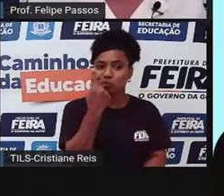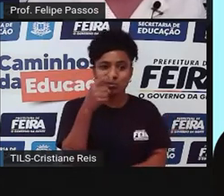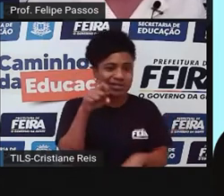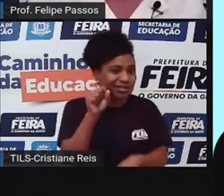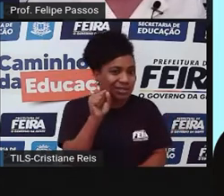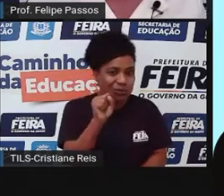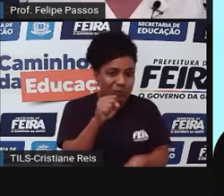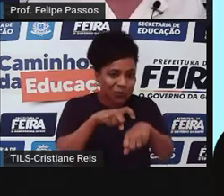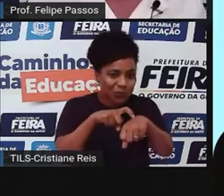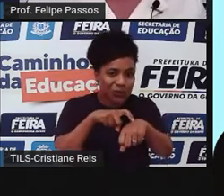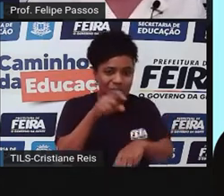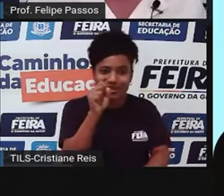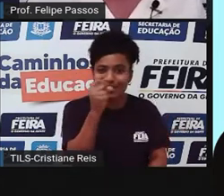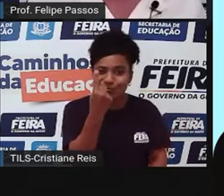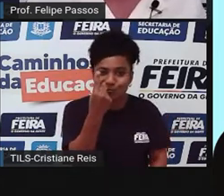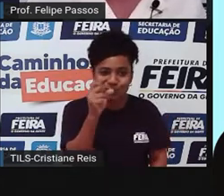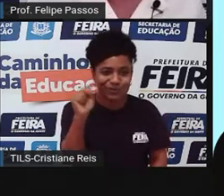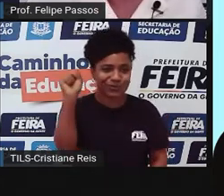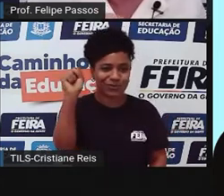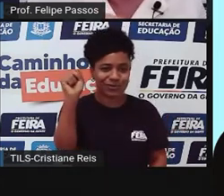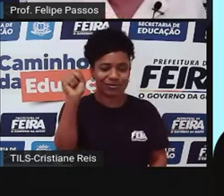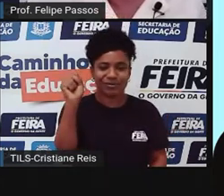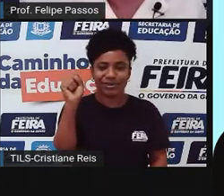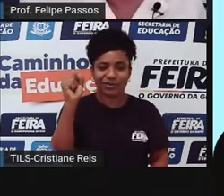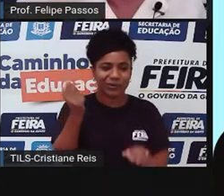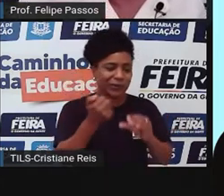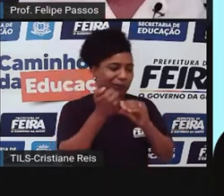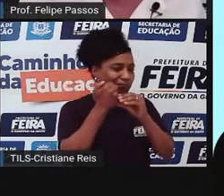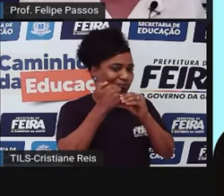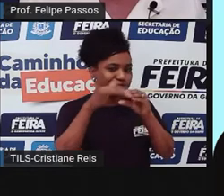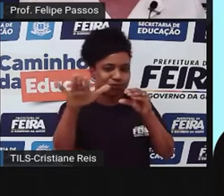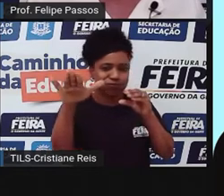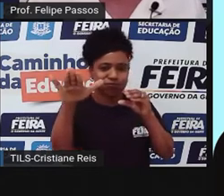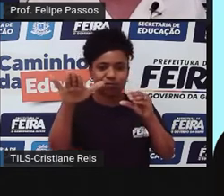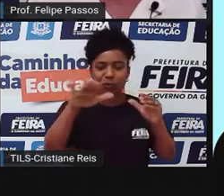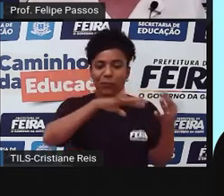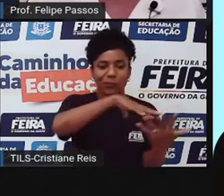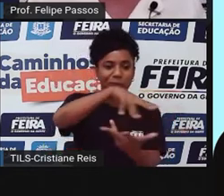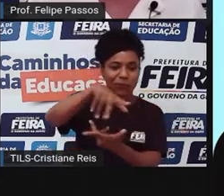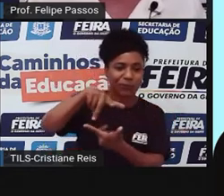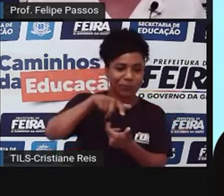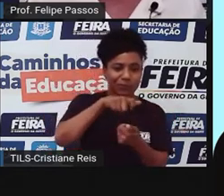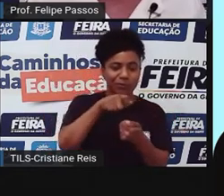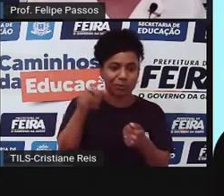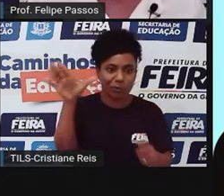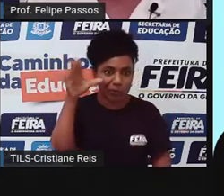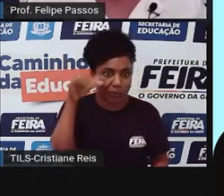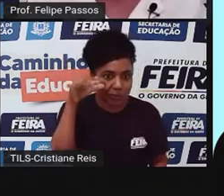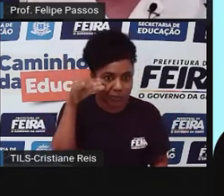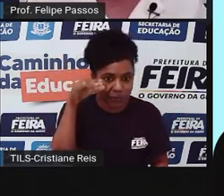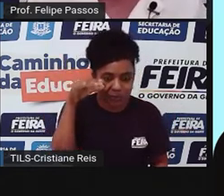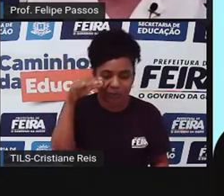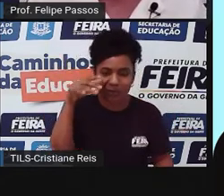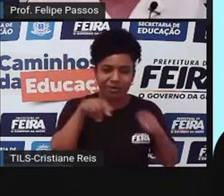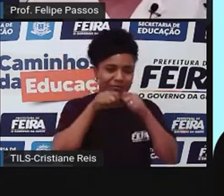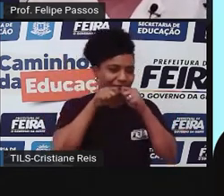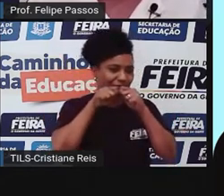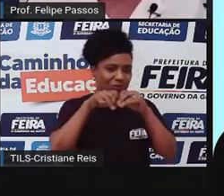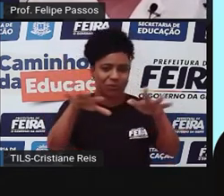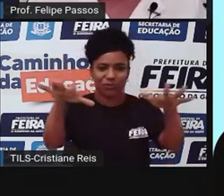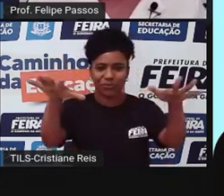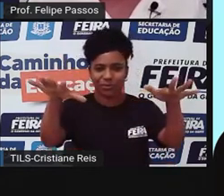sabendo. Porque você postou lá na internet, imediatamente, muita gente viu e isso é